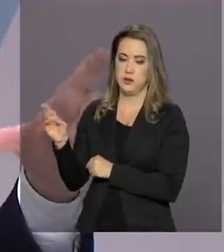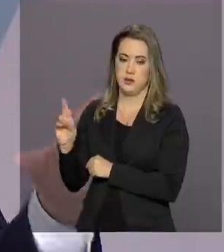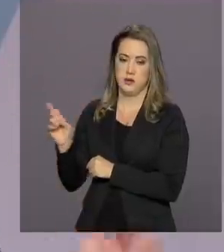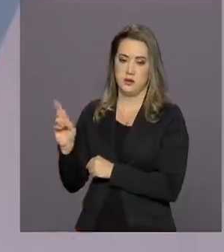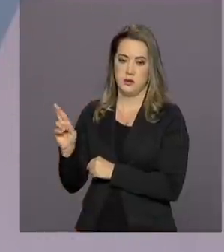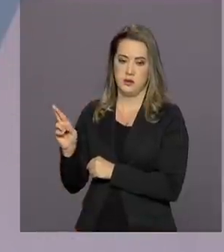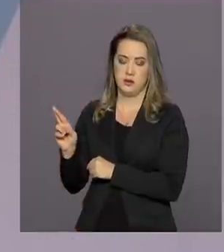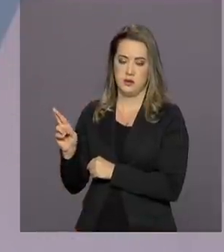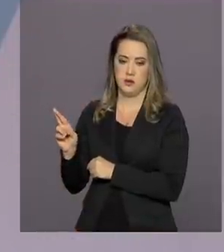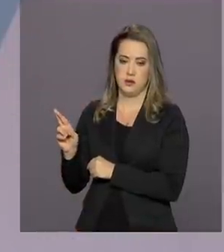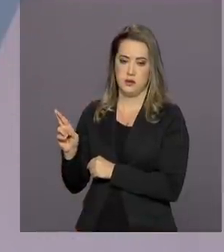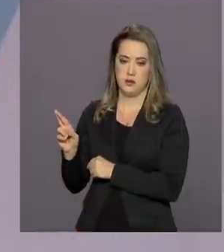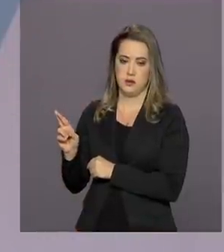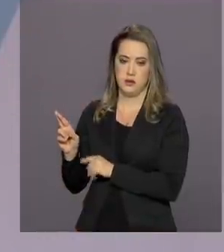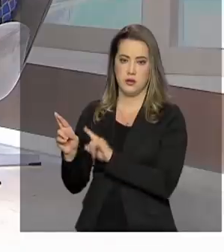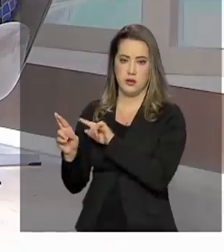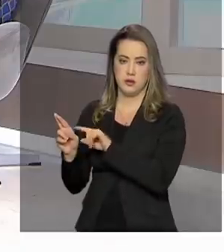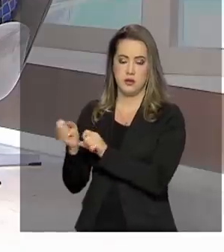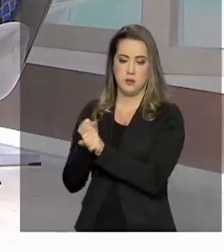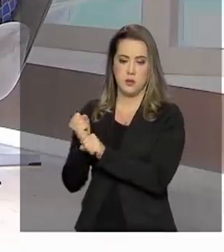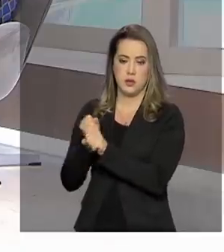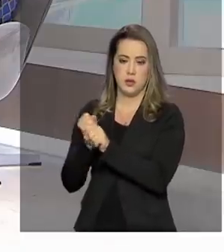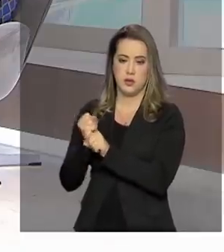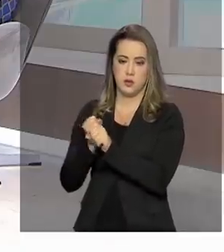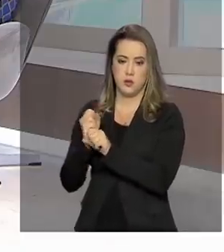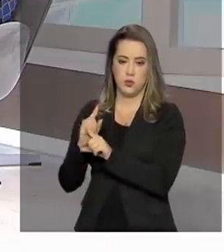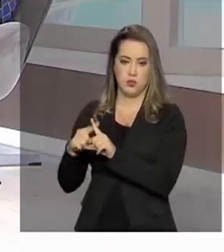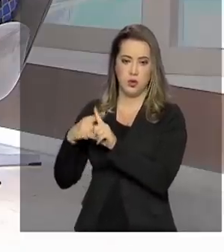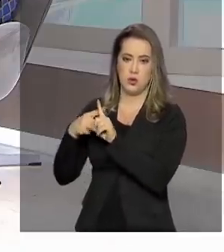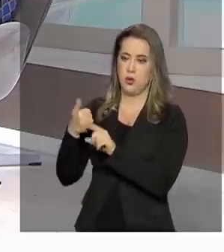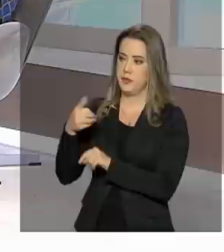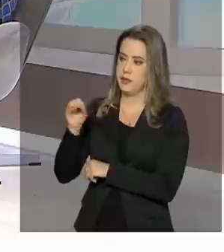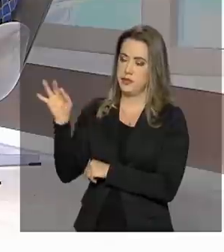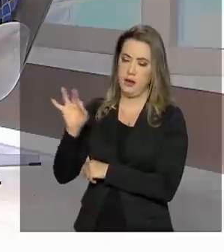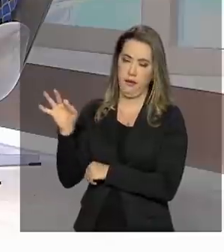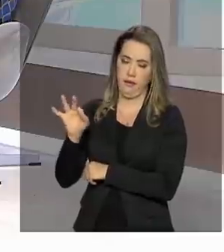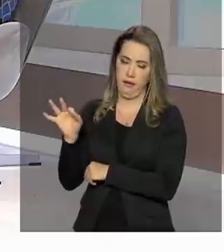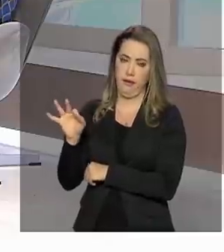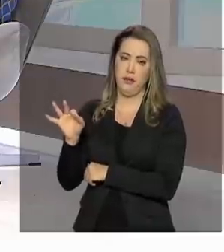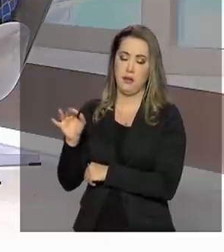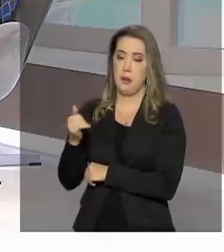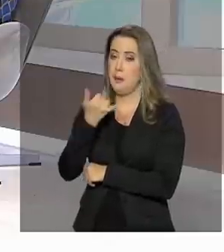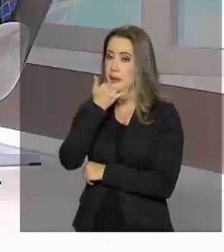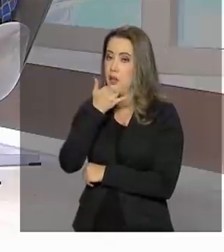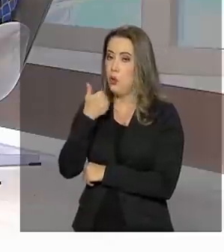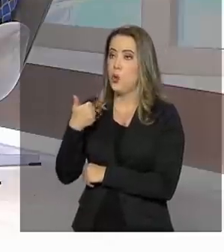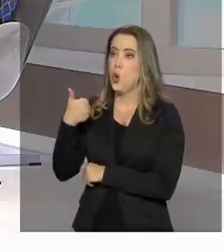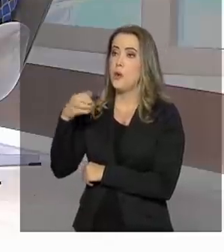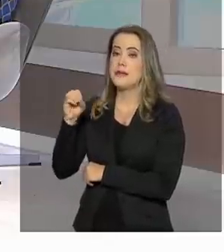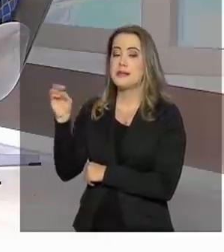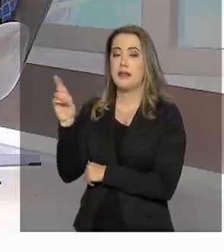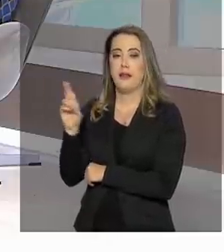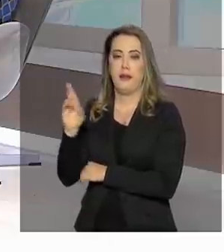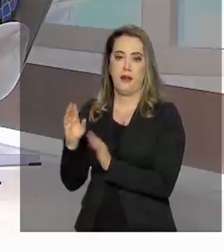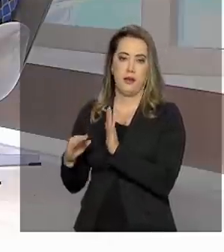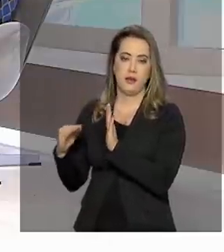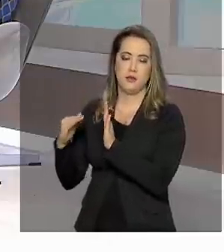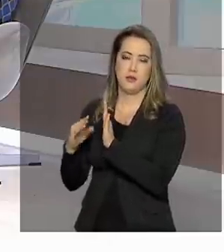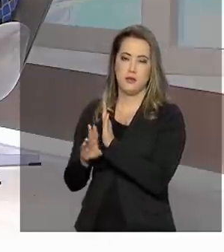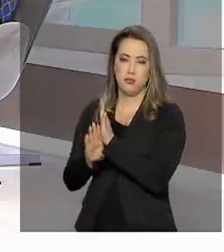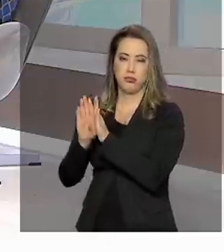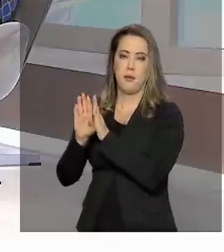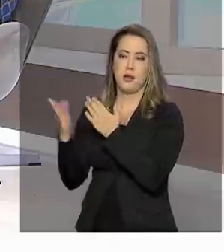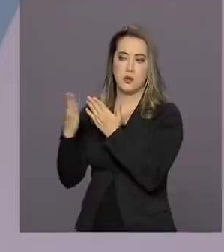a mais do que a senhora falou agora. Isso é pouco, é muito? Existem dados que a gente possa